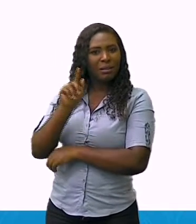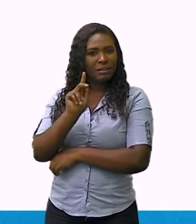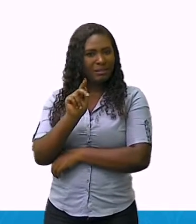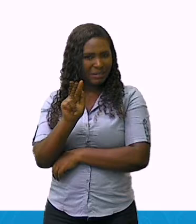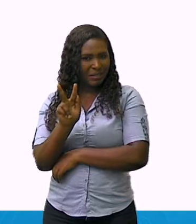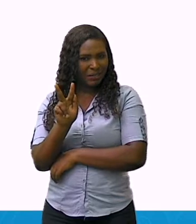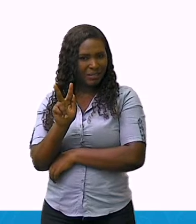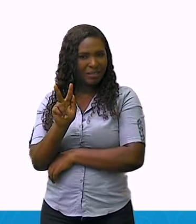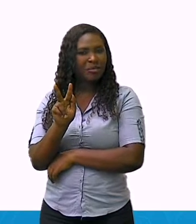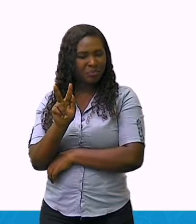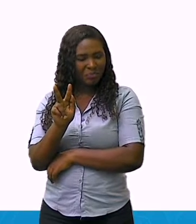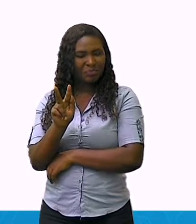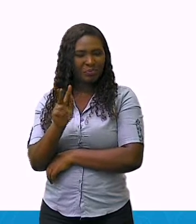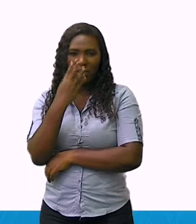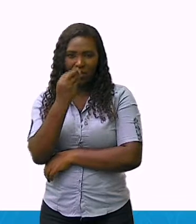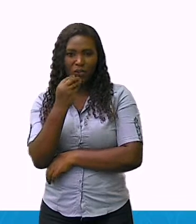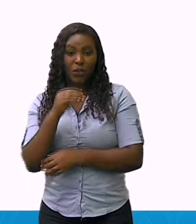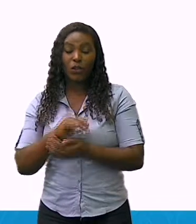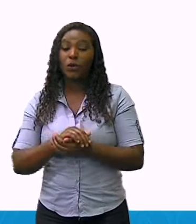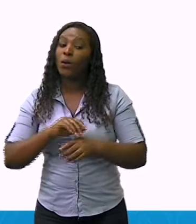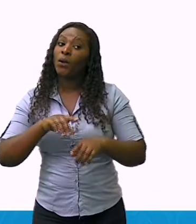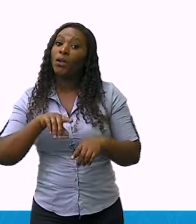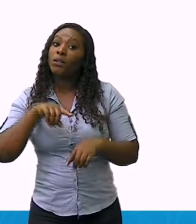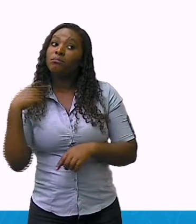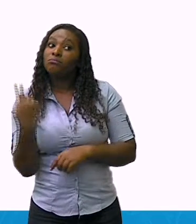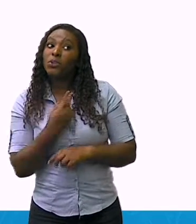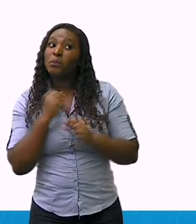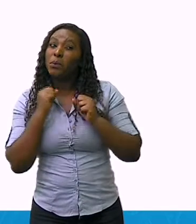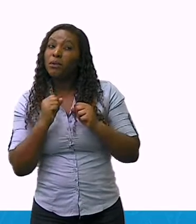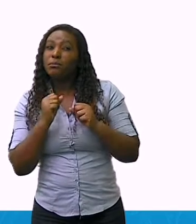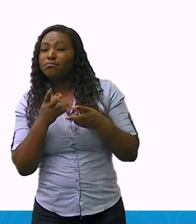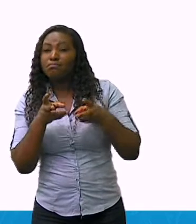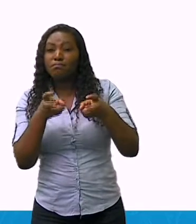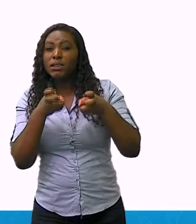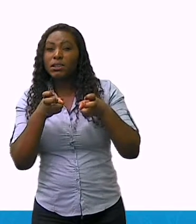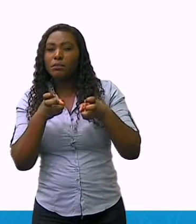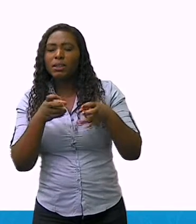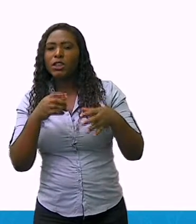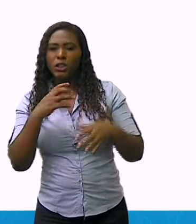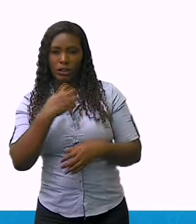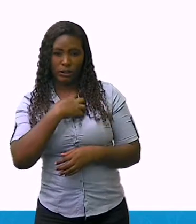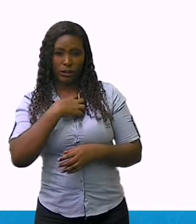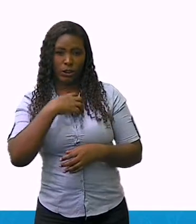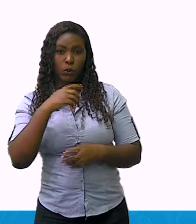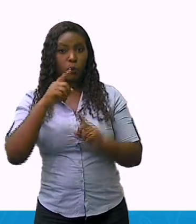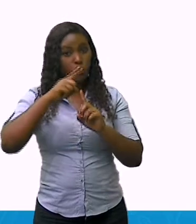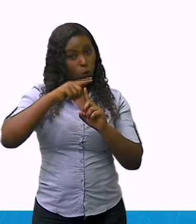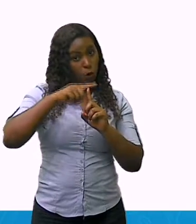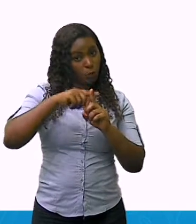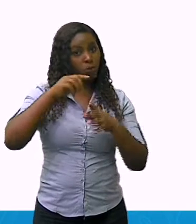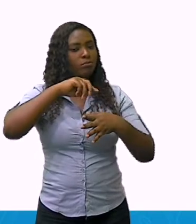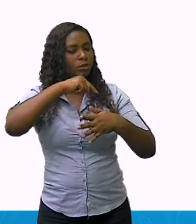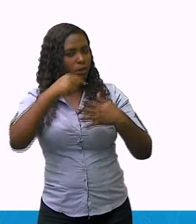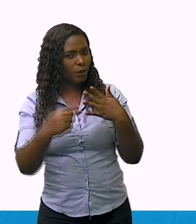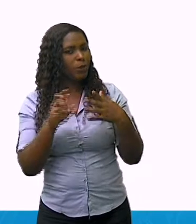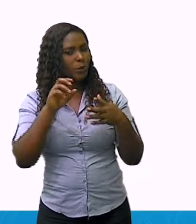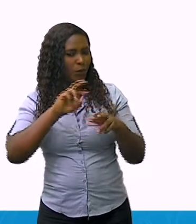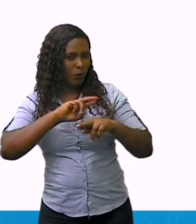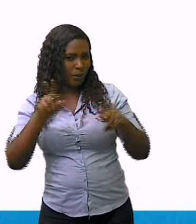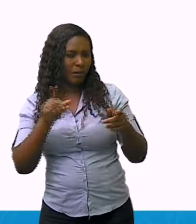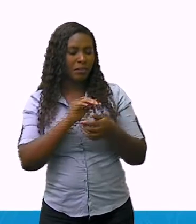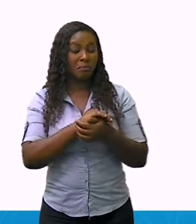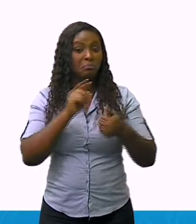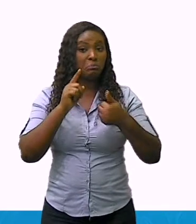paisagem de diferentes formas. Por exemplo, podemos ver a paisagem e